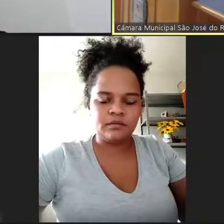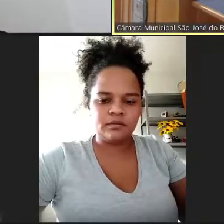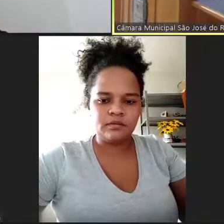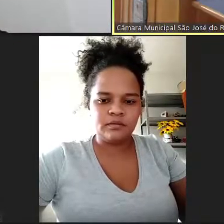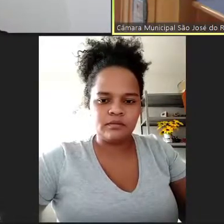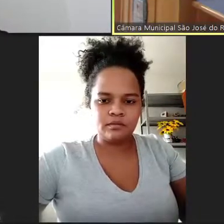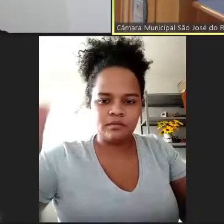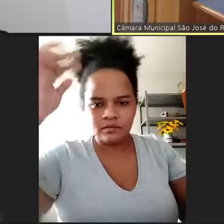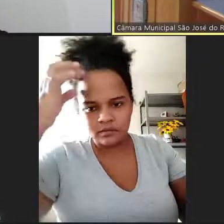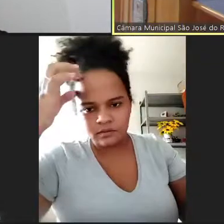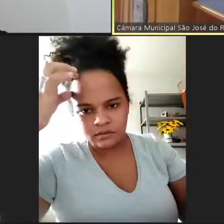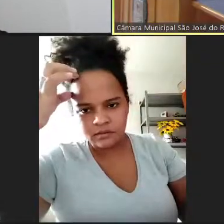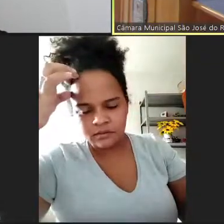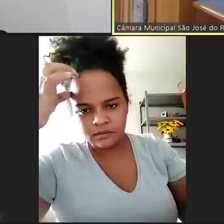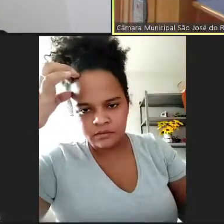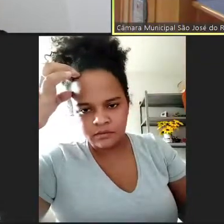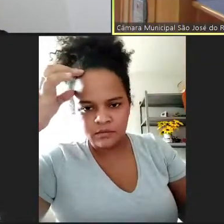Indicação 517,